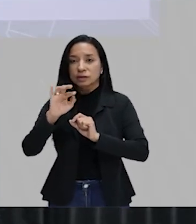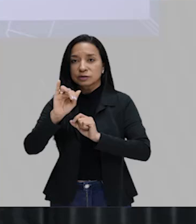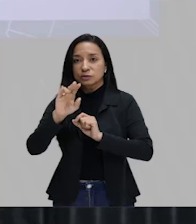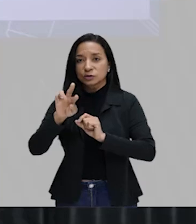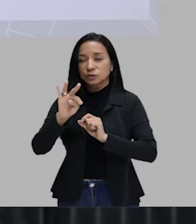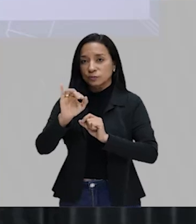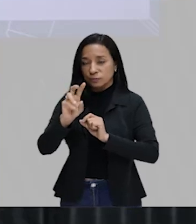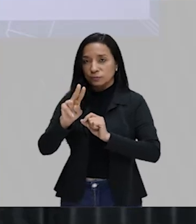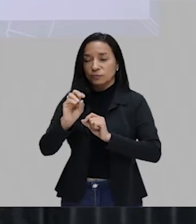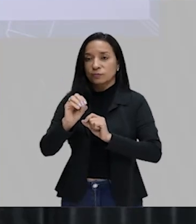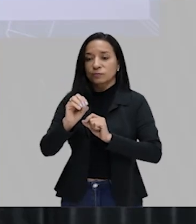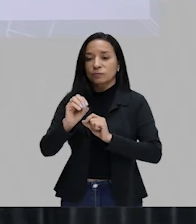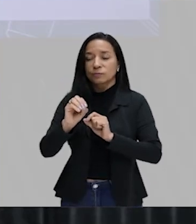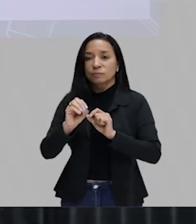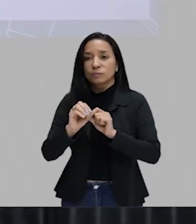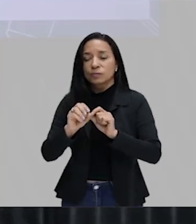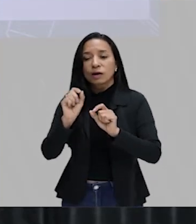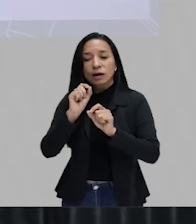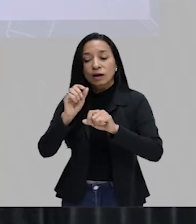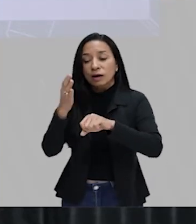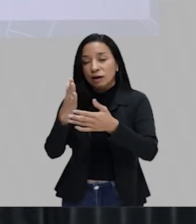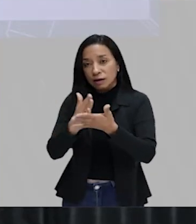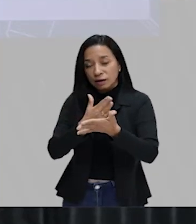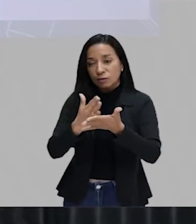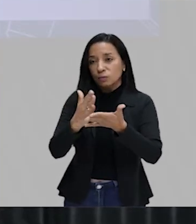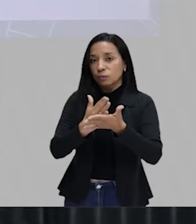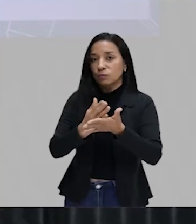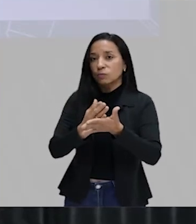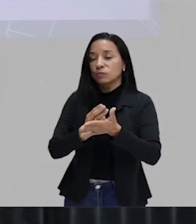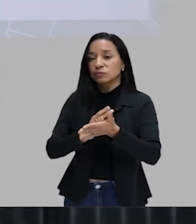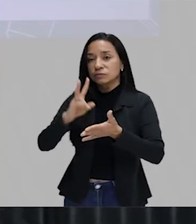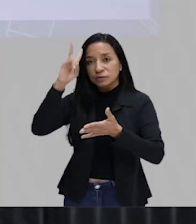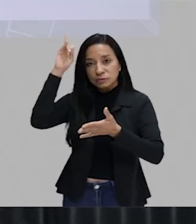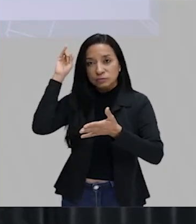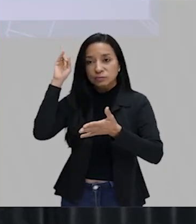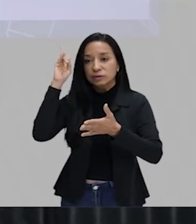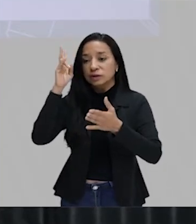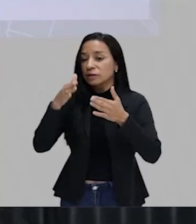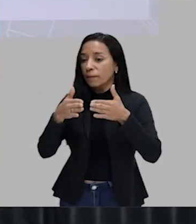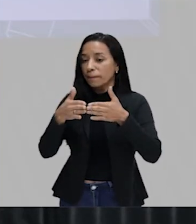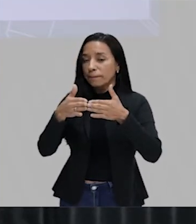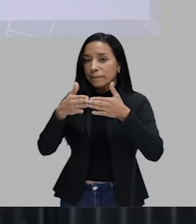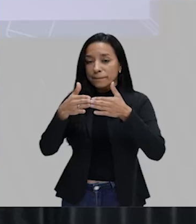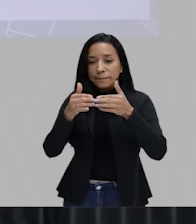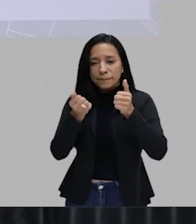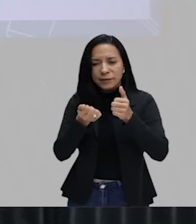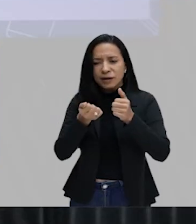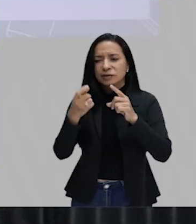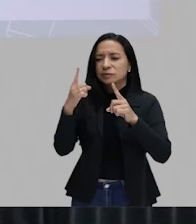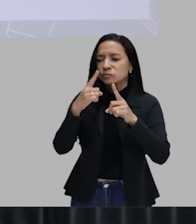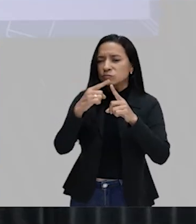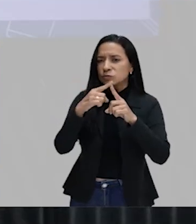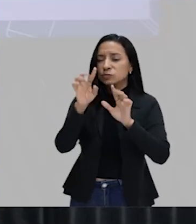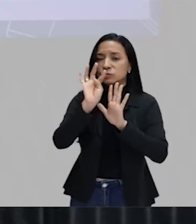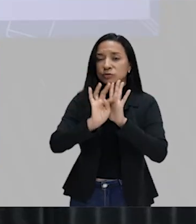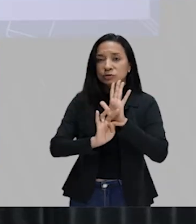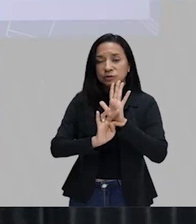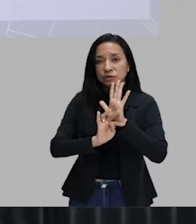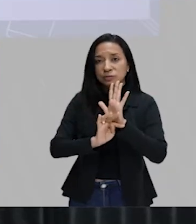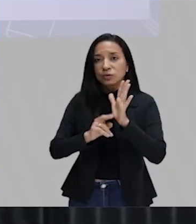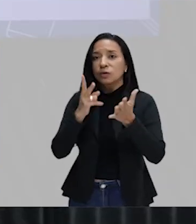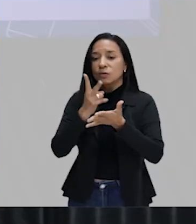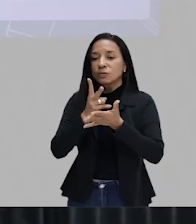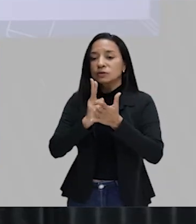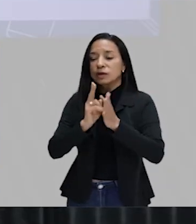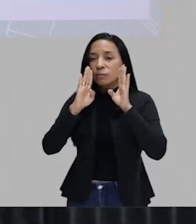vestibulares também solicitam a produção de artigo nesse tipo de texto. Então, a gente sempre foca no